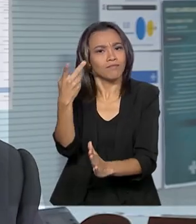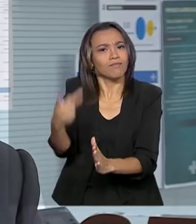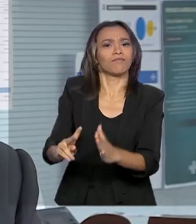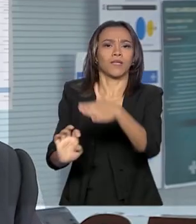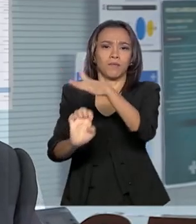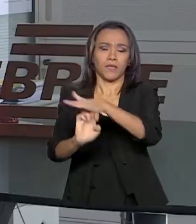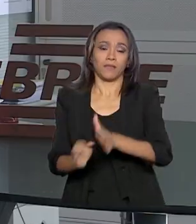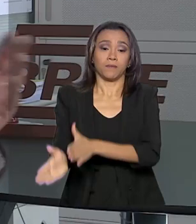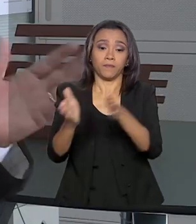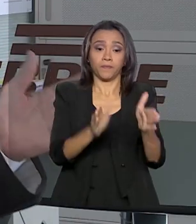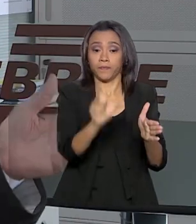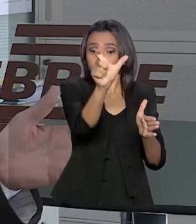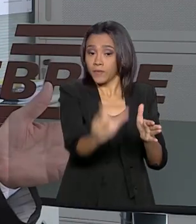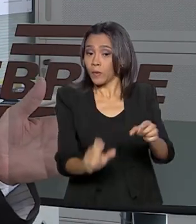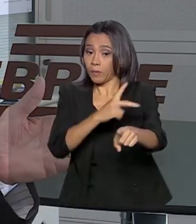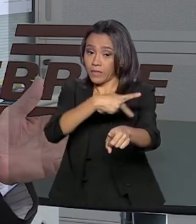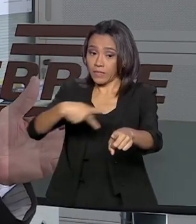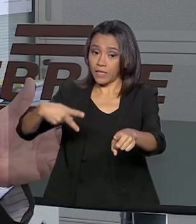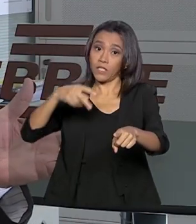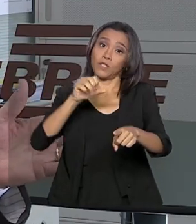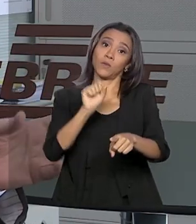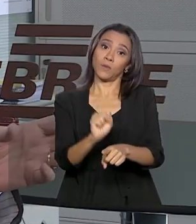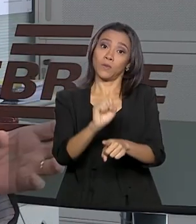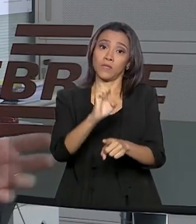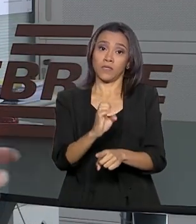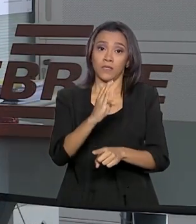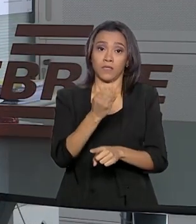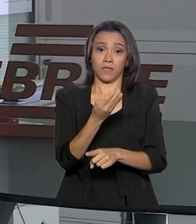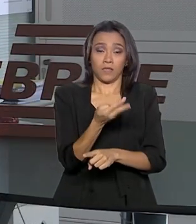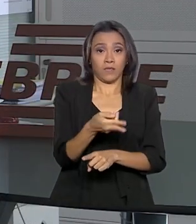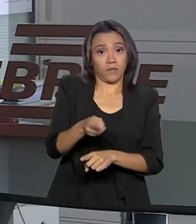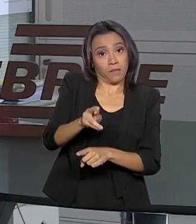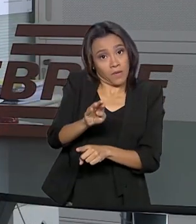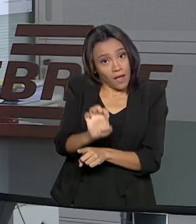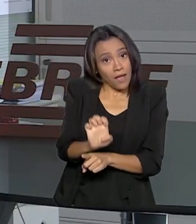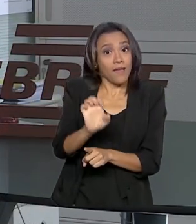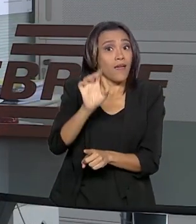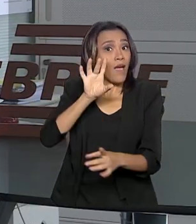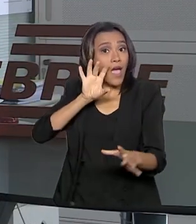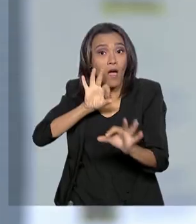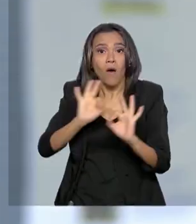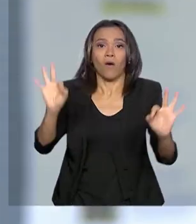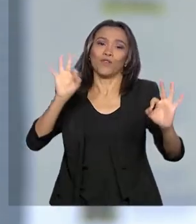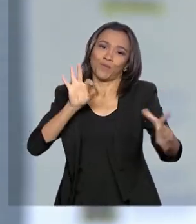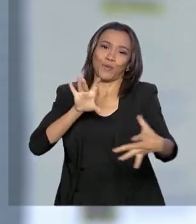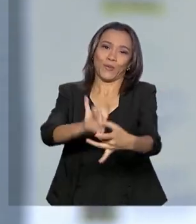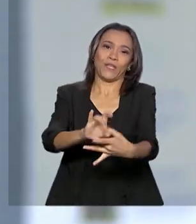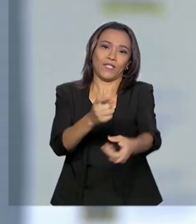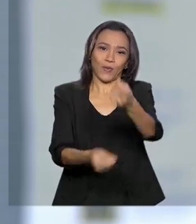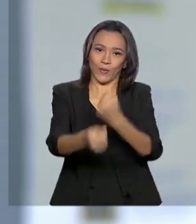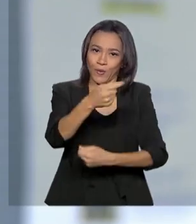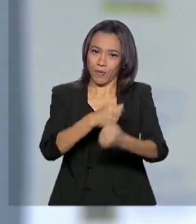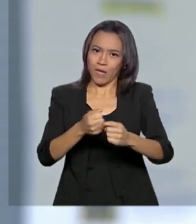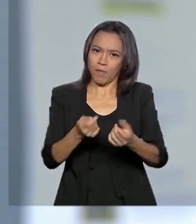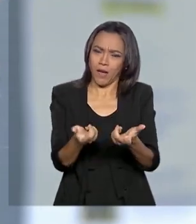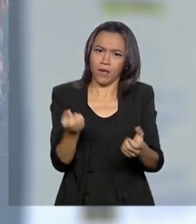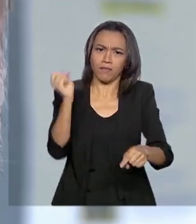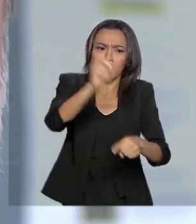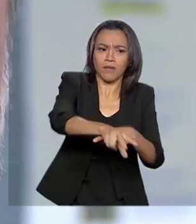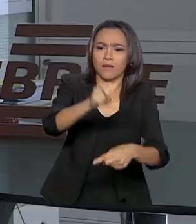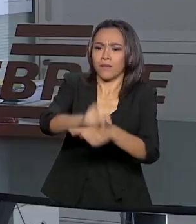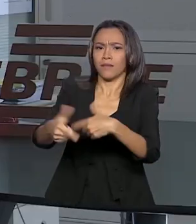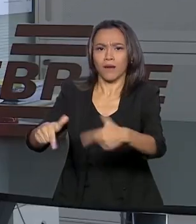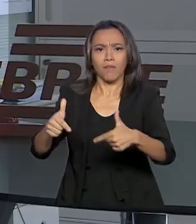presidente do Sebrae, o momento atual da economia brasileira é ideal para melhorar a renda, gerar crescimento e mais